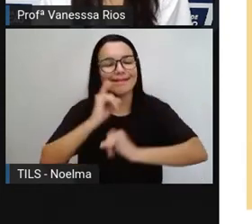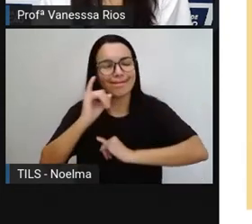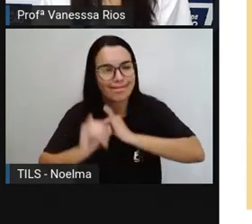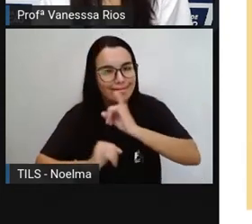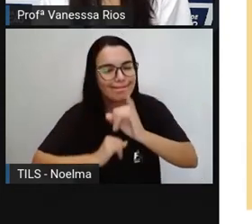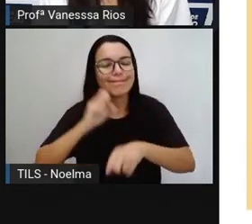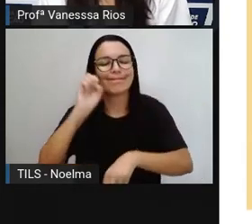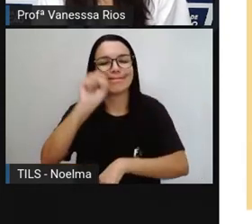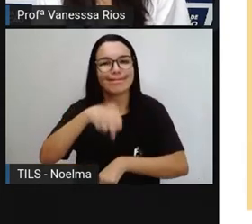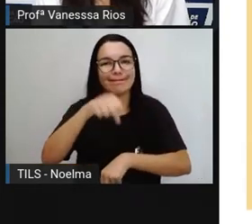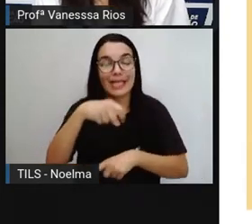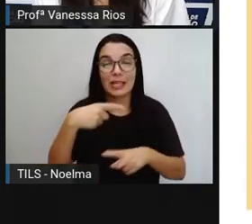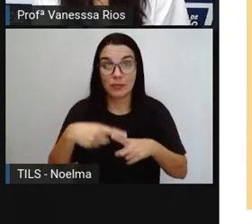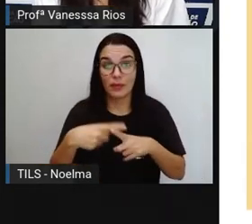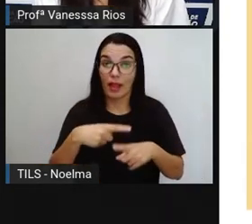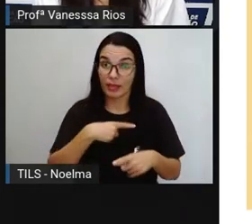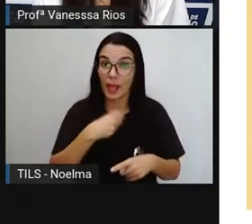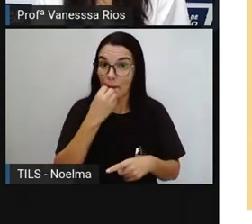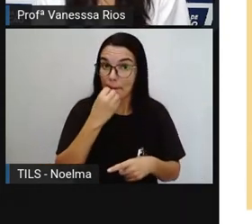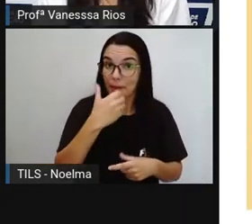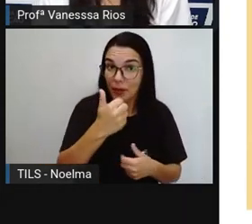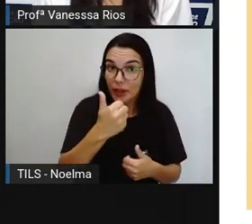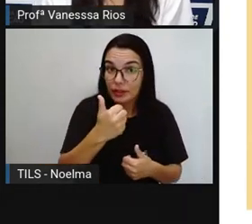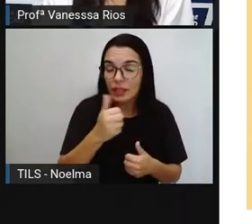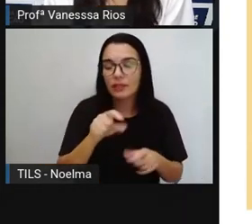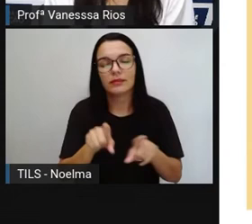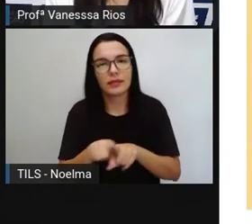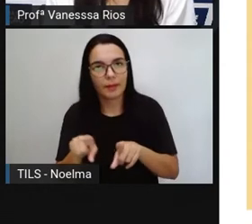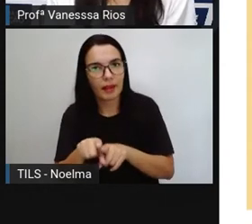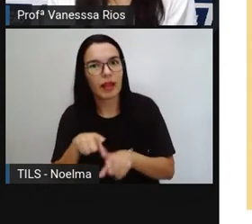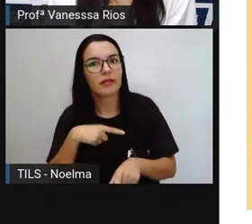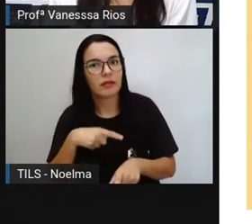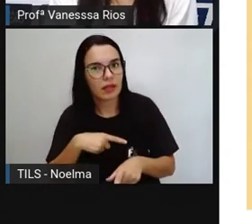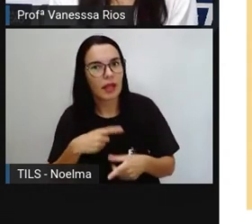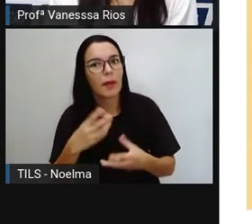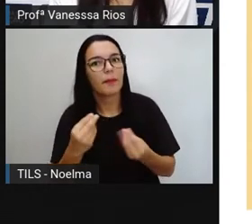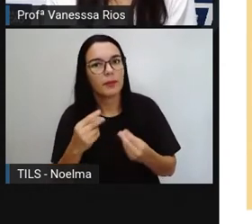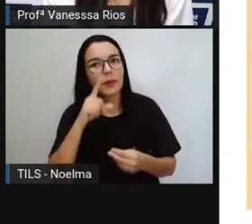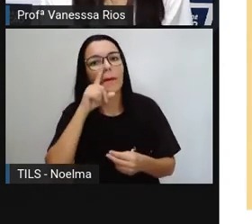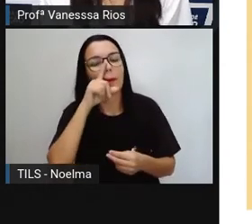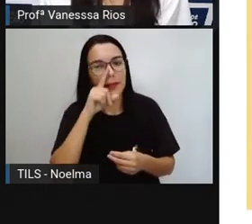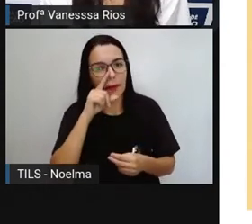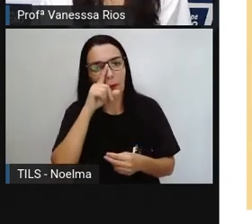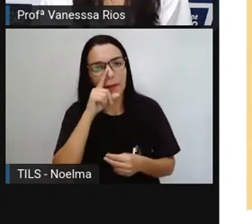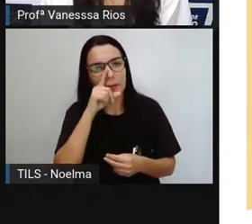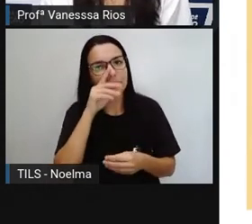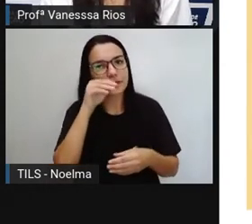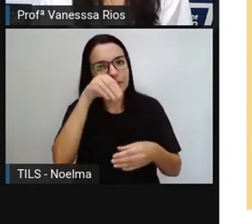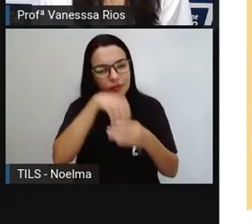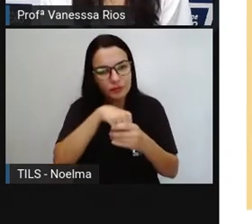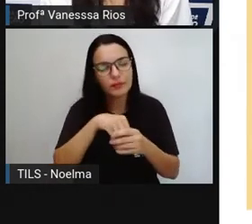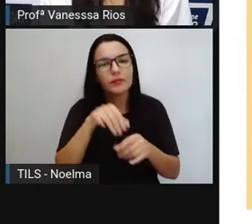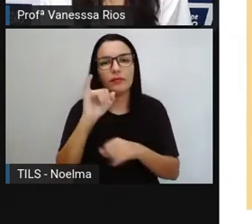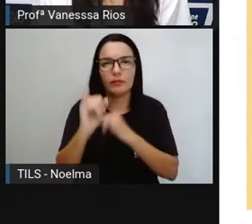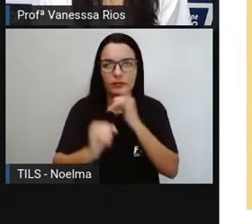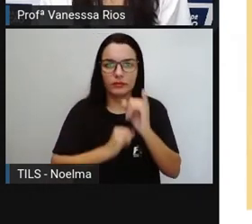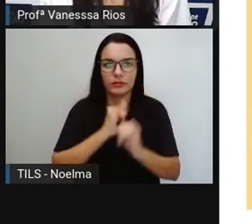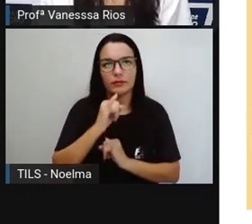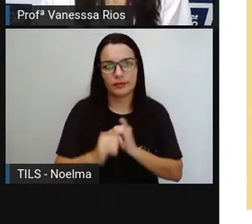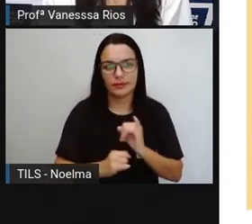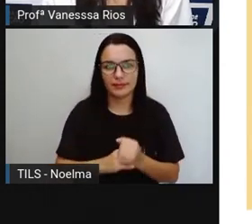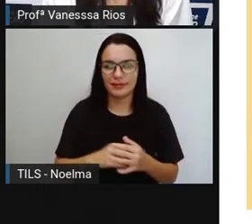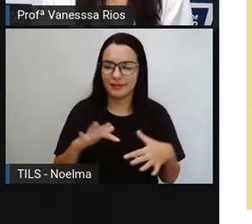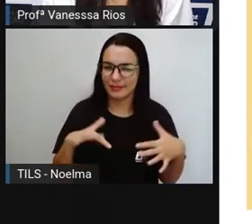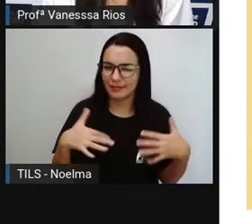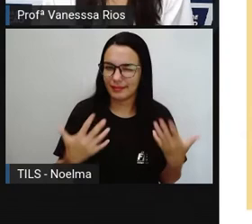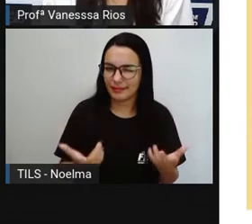ao mesmo tempo em que oferece bons recursos, é um lugar repleto de riscos. Então, gente observa a nossa